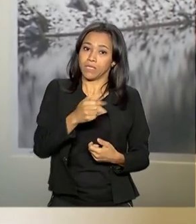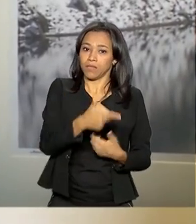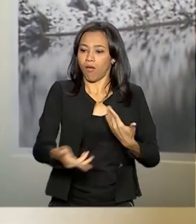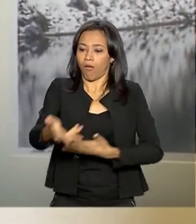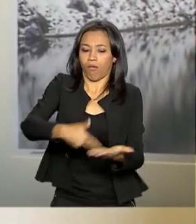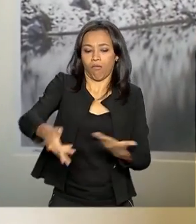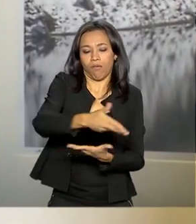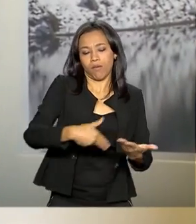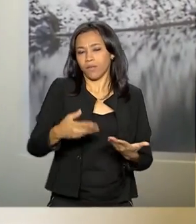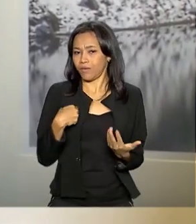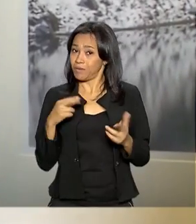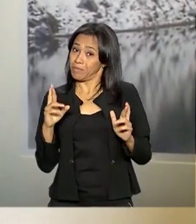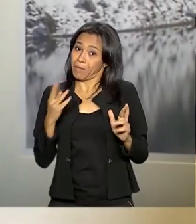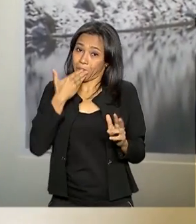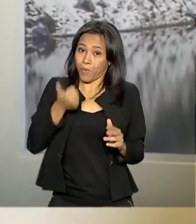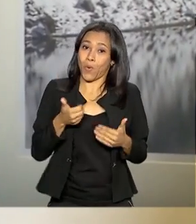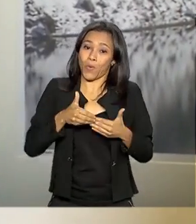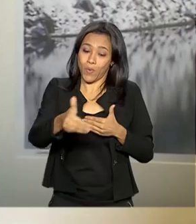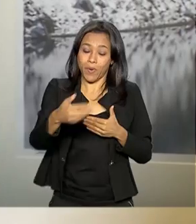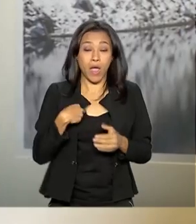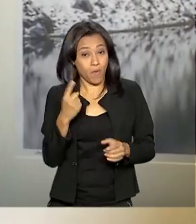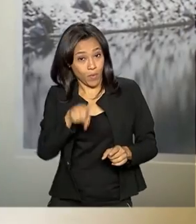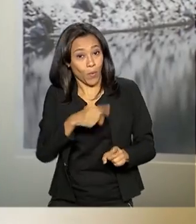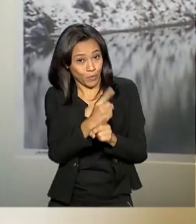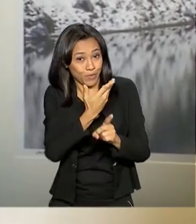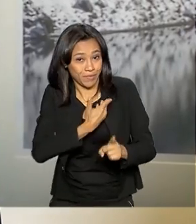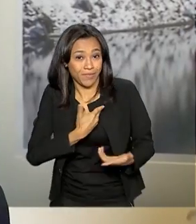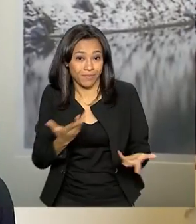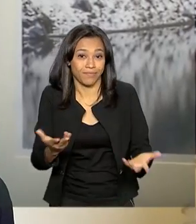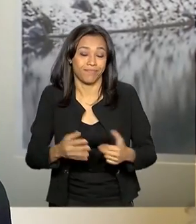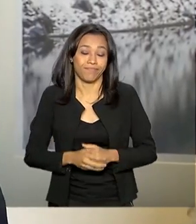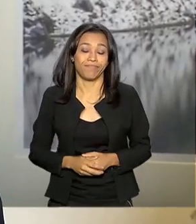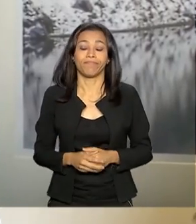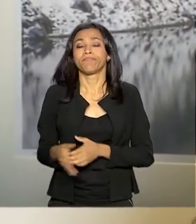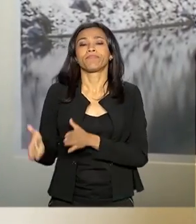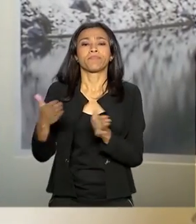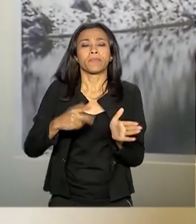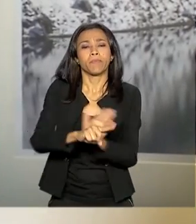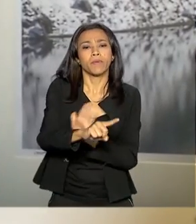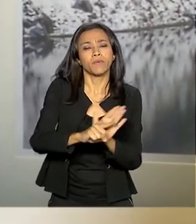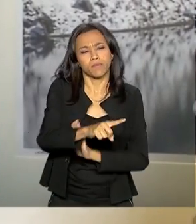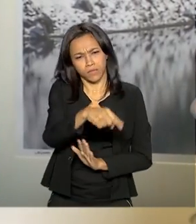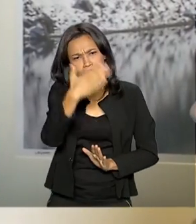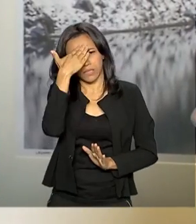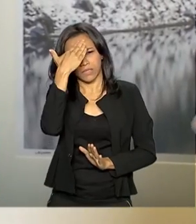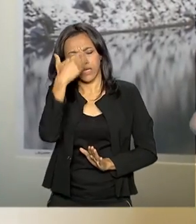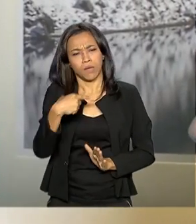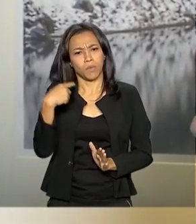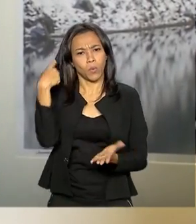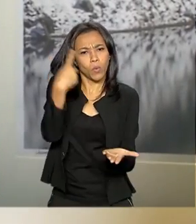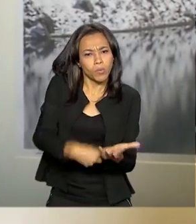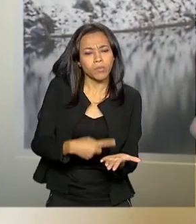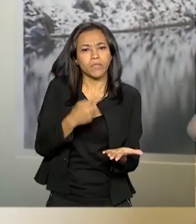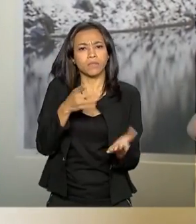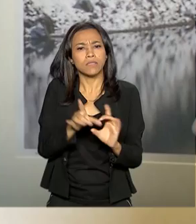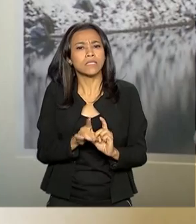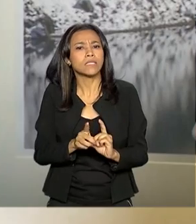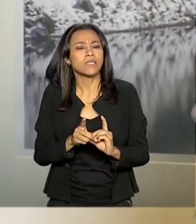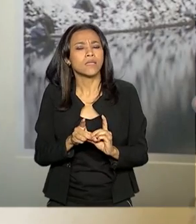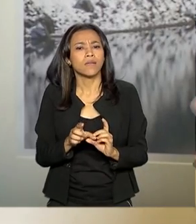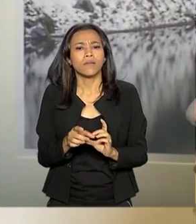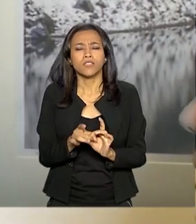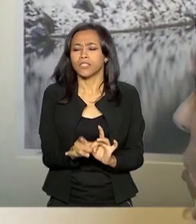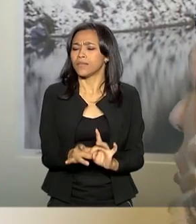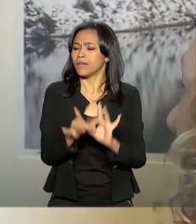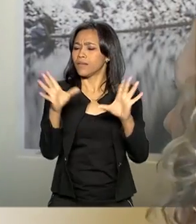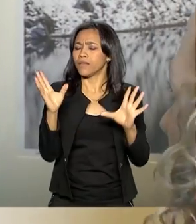melhor possível. Eu encontro aqui de amigos, pode ter certeza disso. O senhor reafirma a importância do acordo de livre comércio que foi